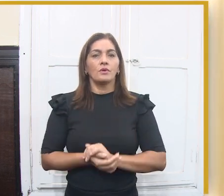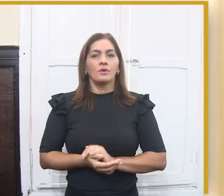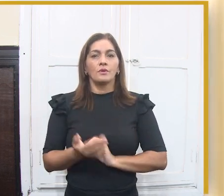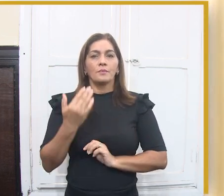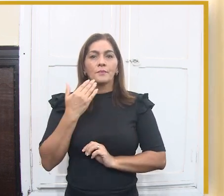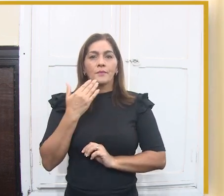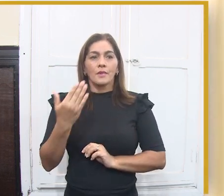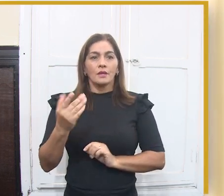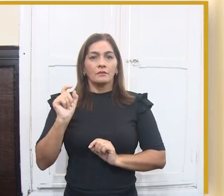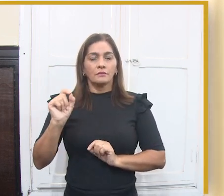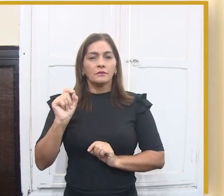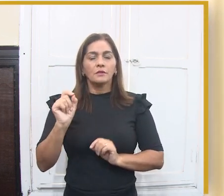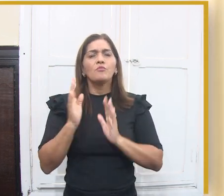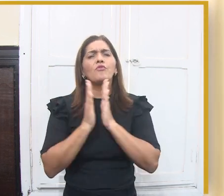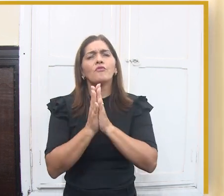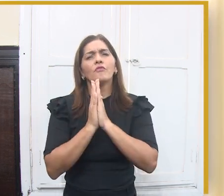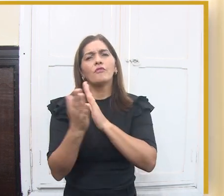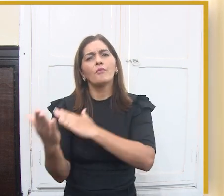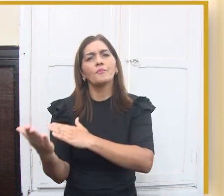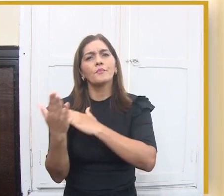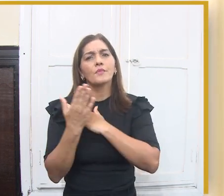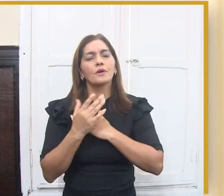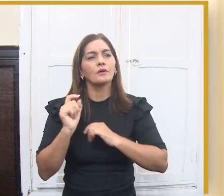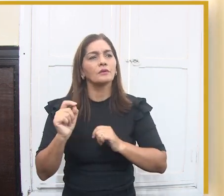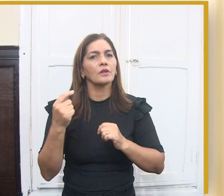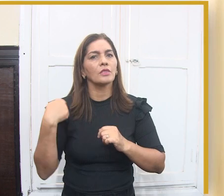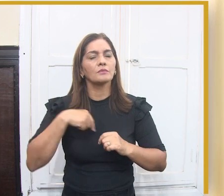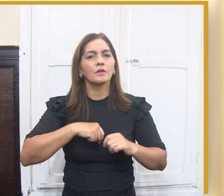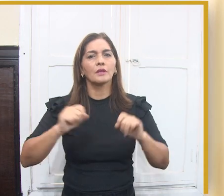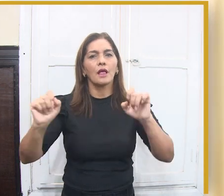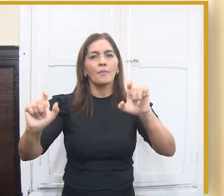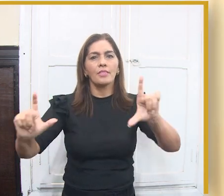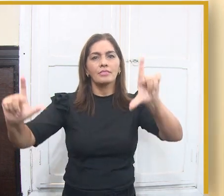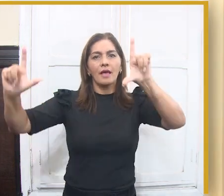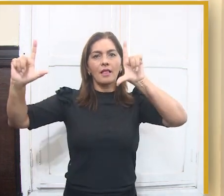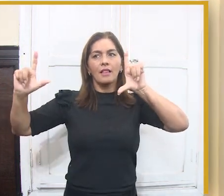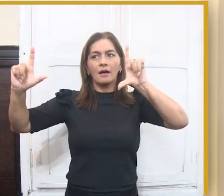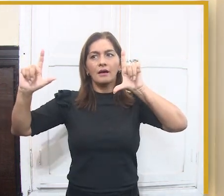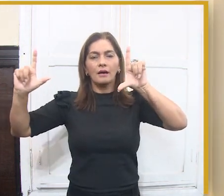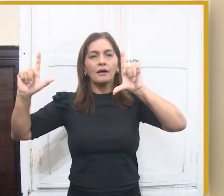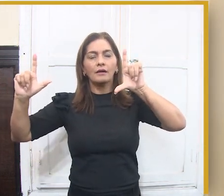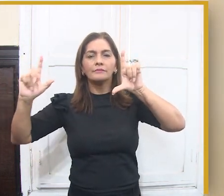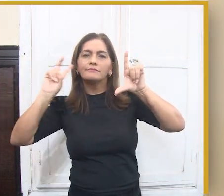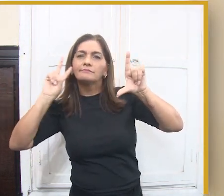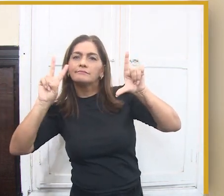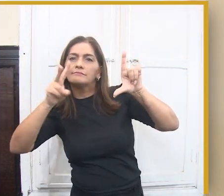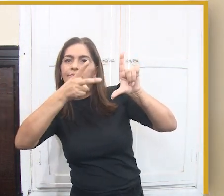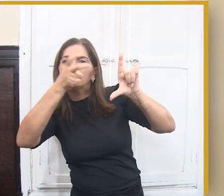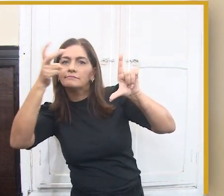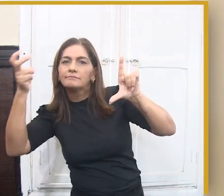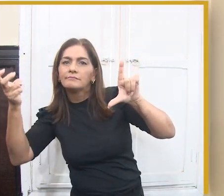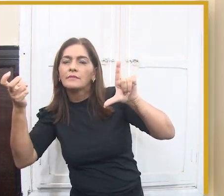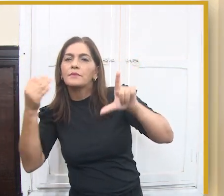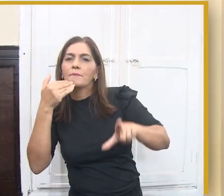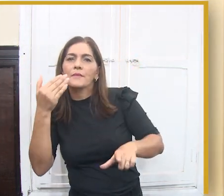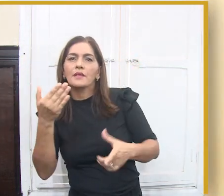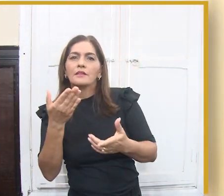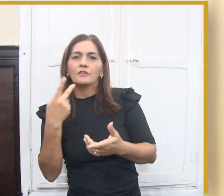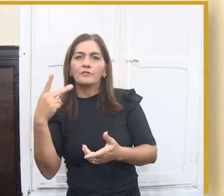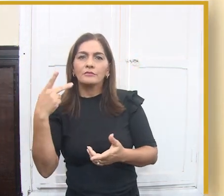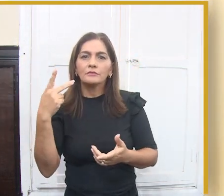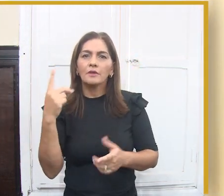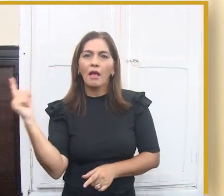e Inovação. Bom, gente, eu vou pedir a colaboração de vocês, a compreensão, para a apresentação através do